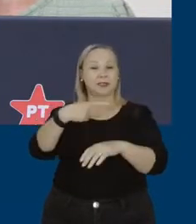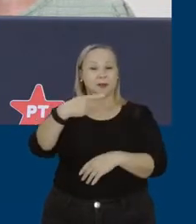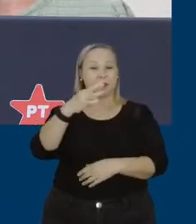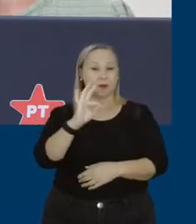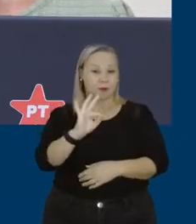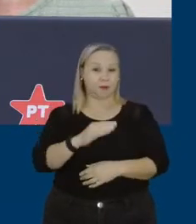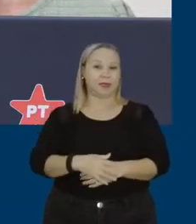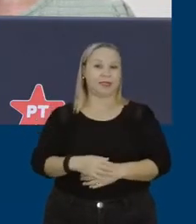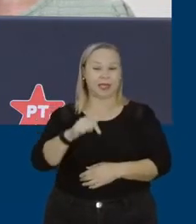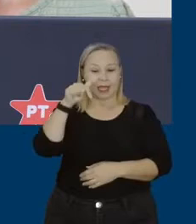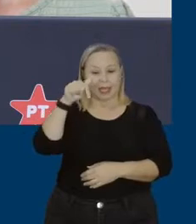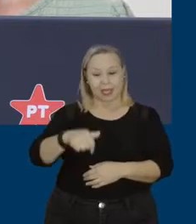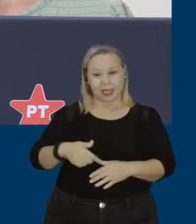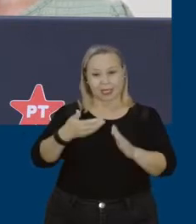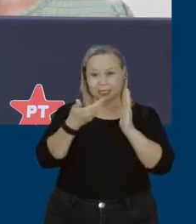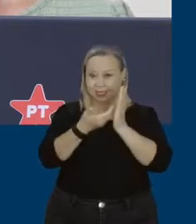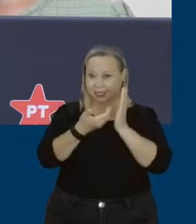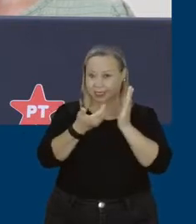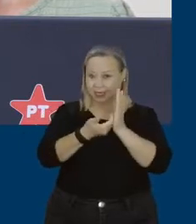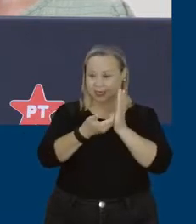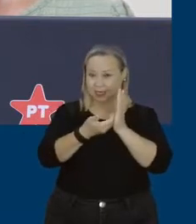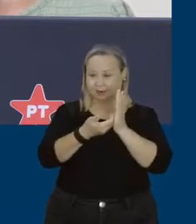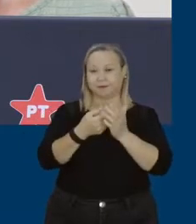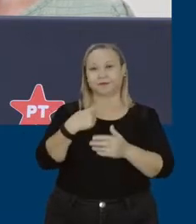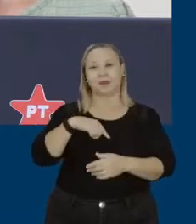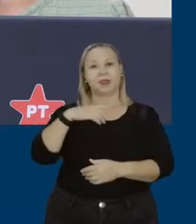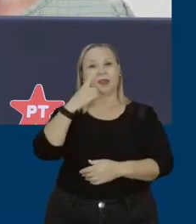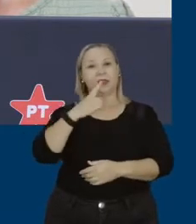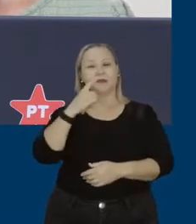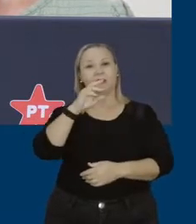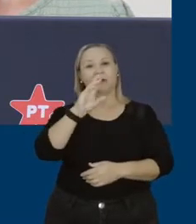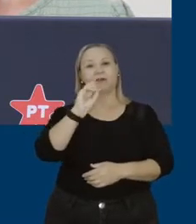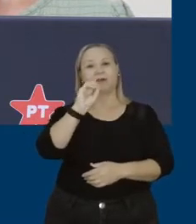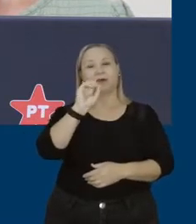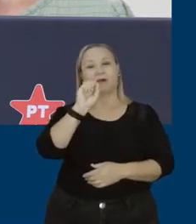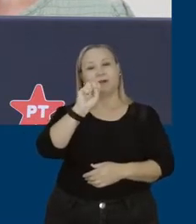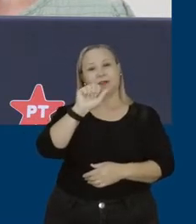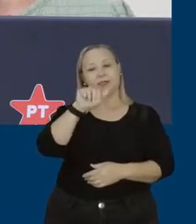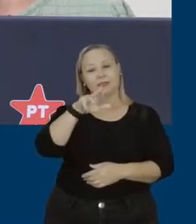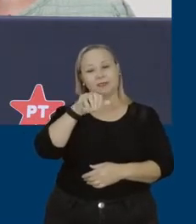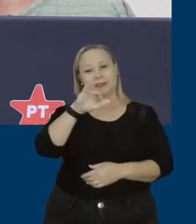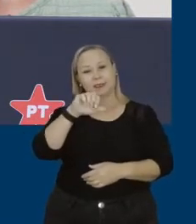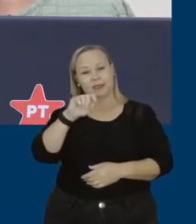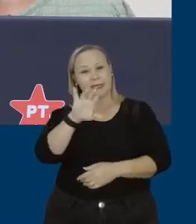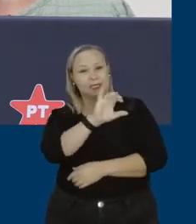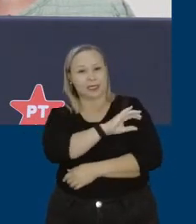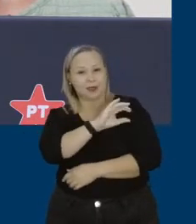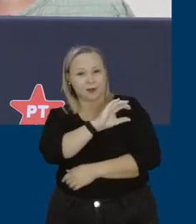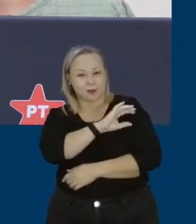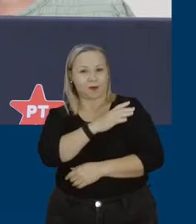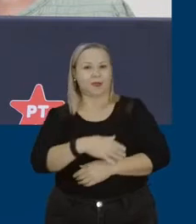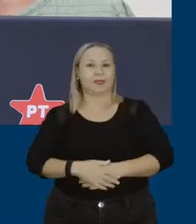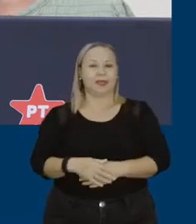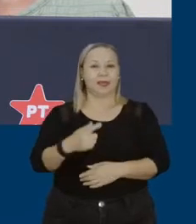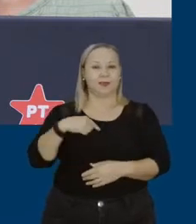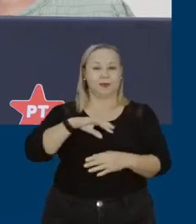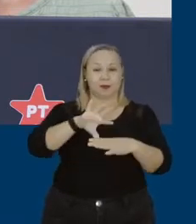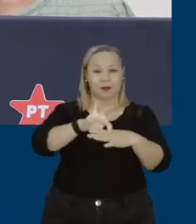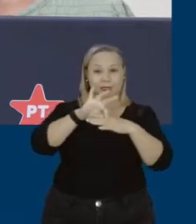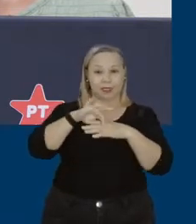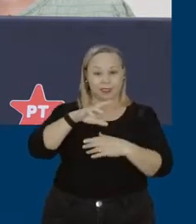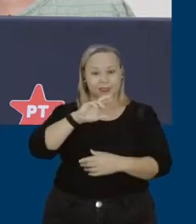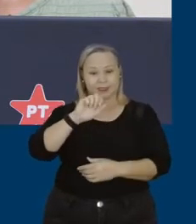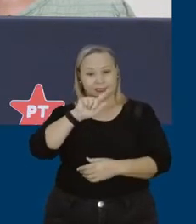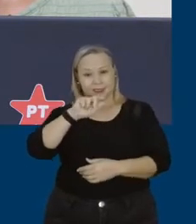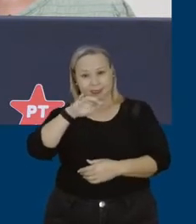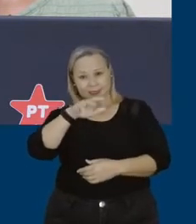aqui na Câmara. A nossa deputada Rosa Neite está coordenando e também nosso líder Reginaldo Lopes. Eu